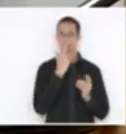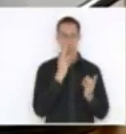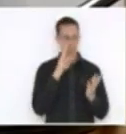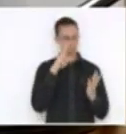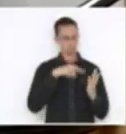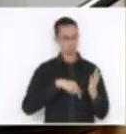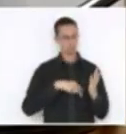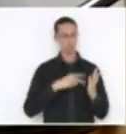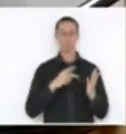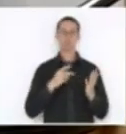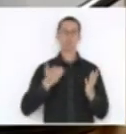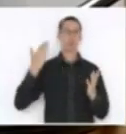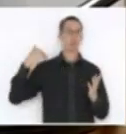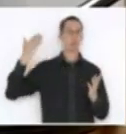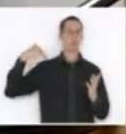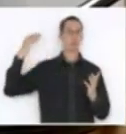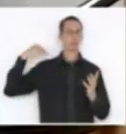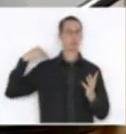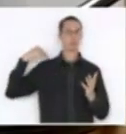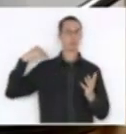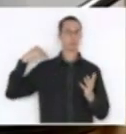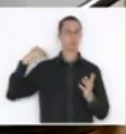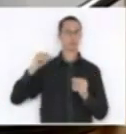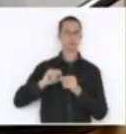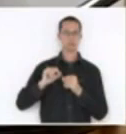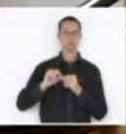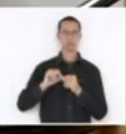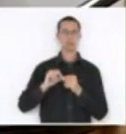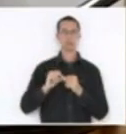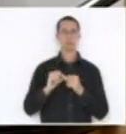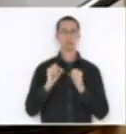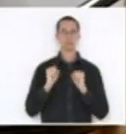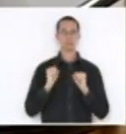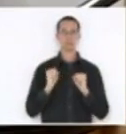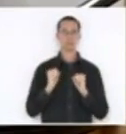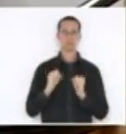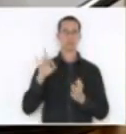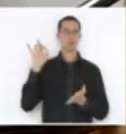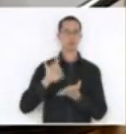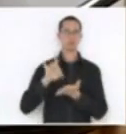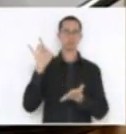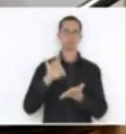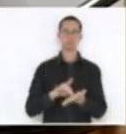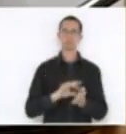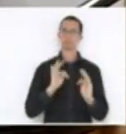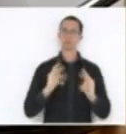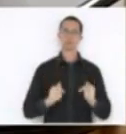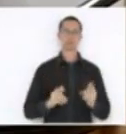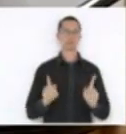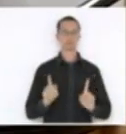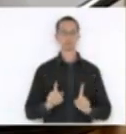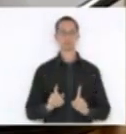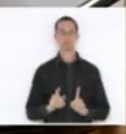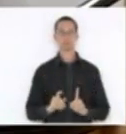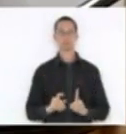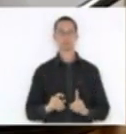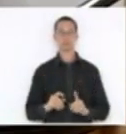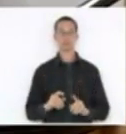feito no passado pode ser validado. E, neste aspecto,